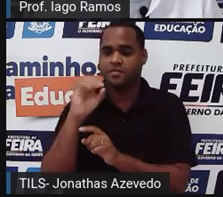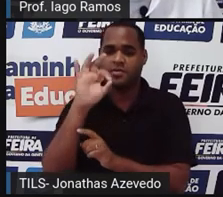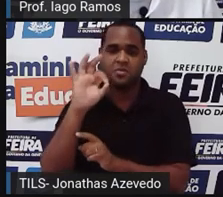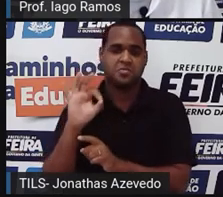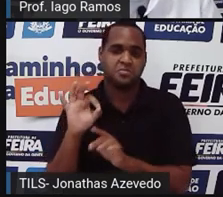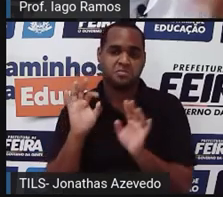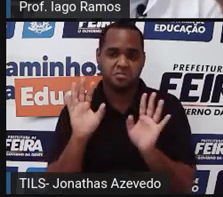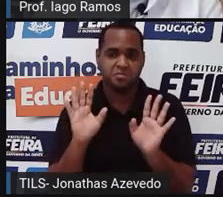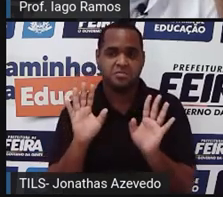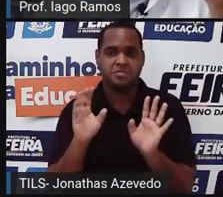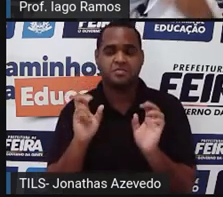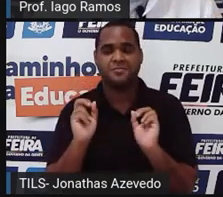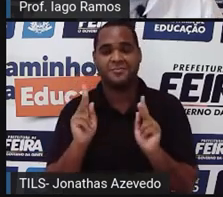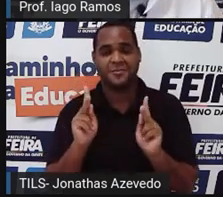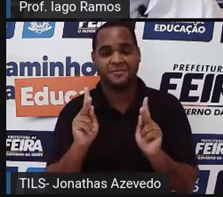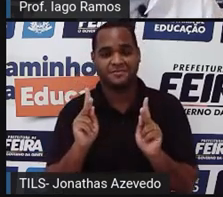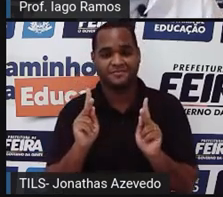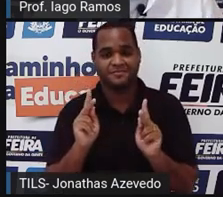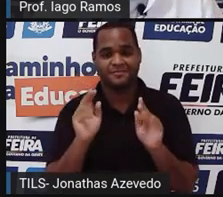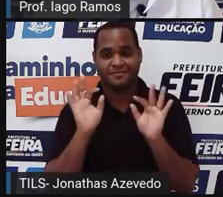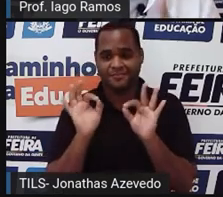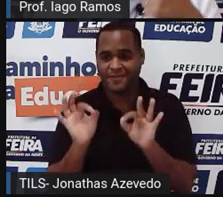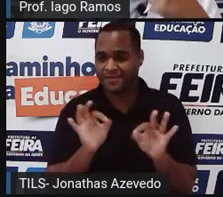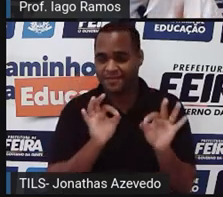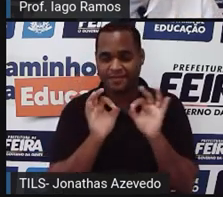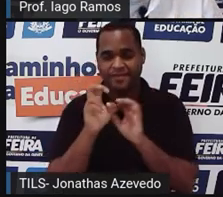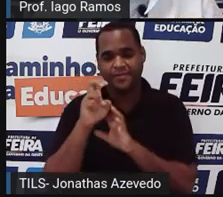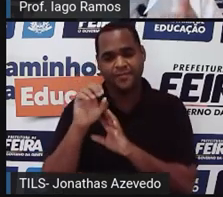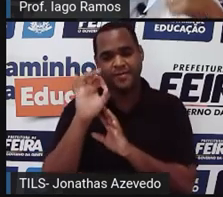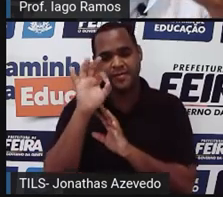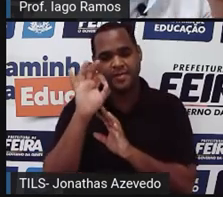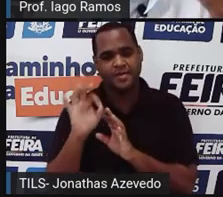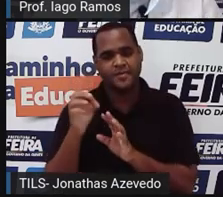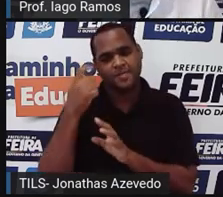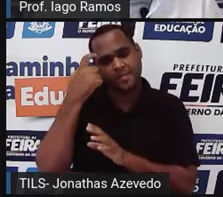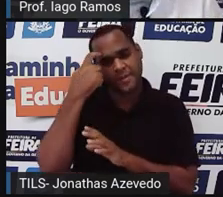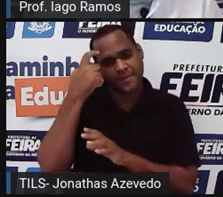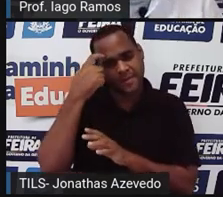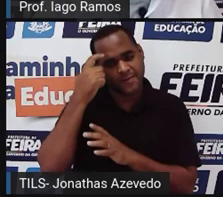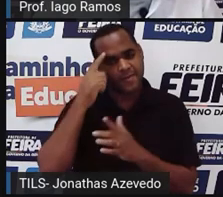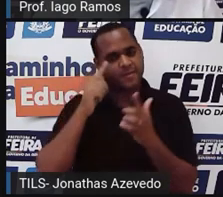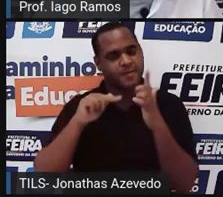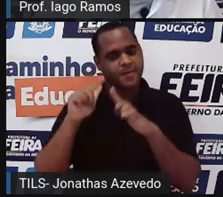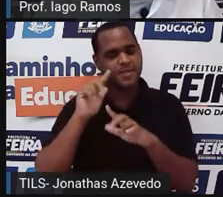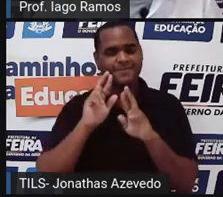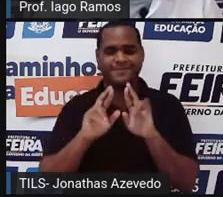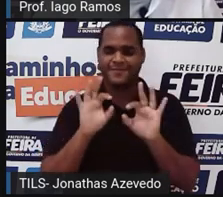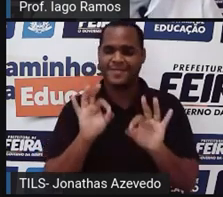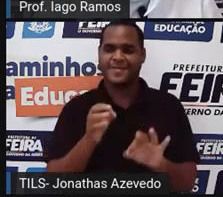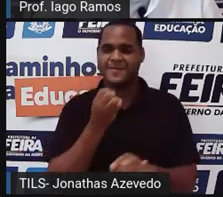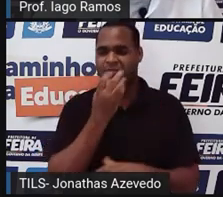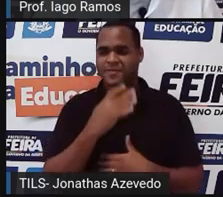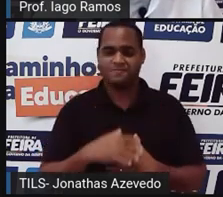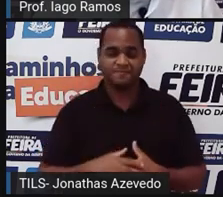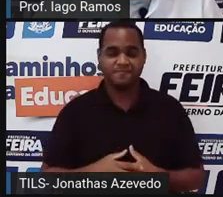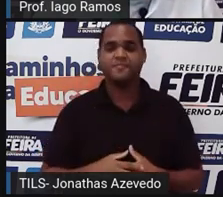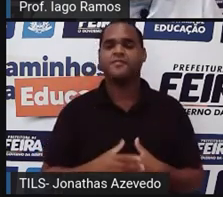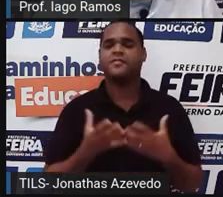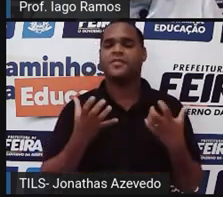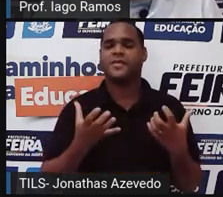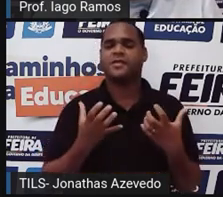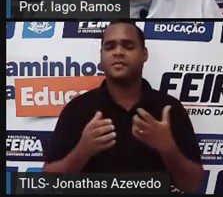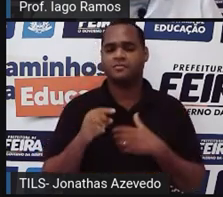50%, tá bom? É exatamente isso, um ótimo pensamento, um ótimo raciocínio. Só que eu quero